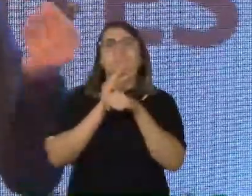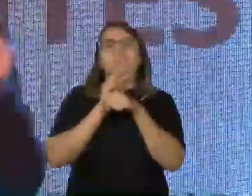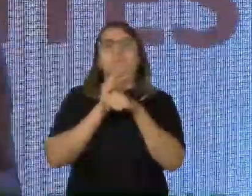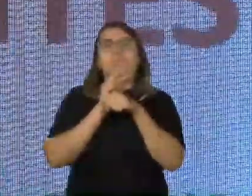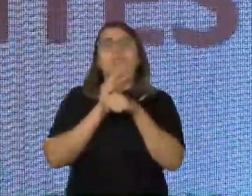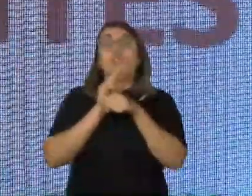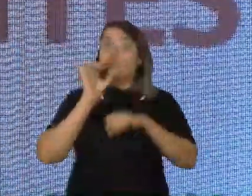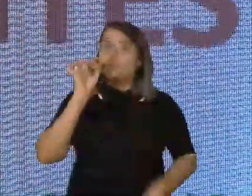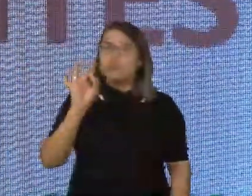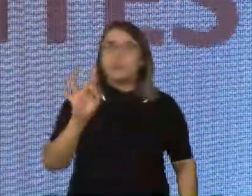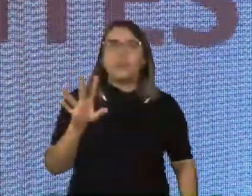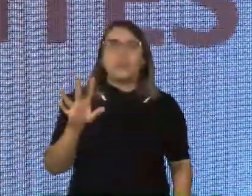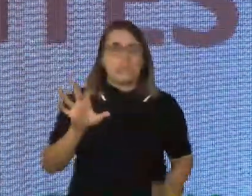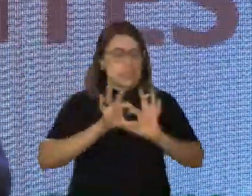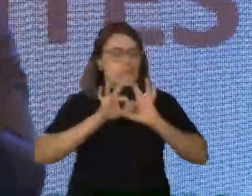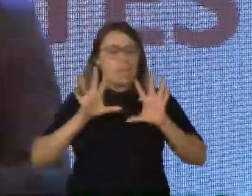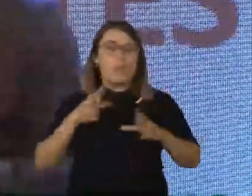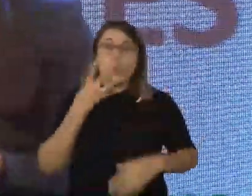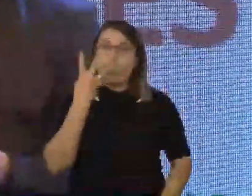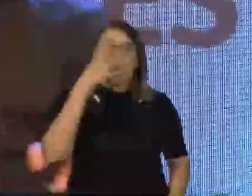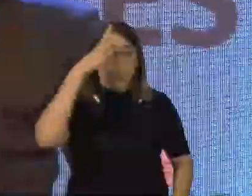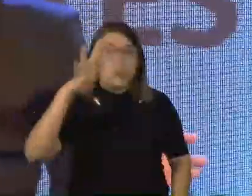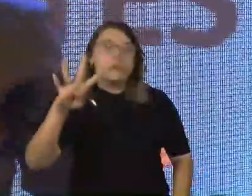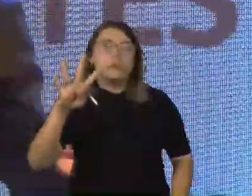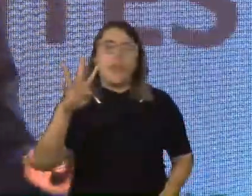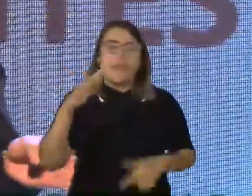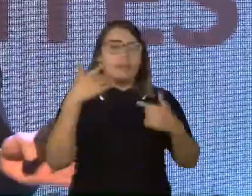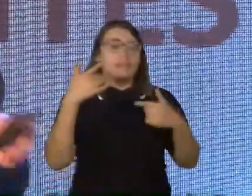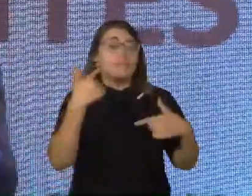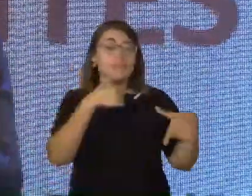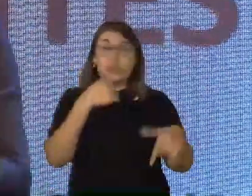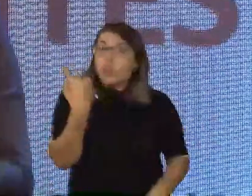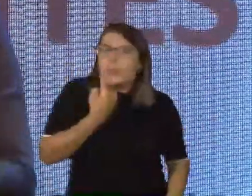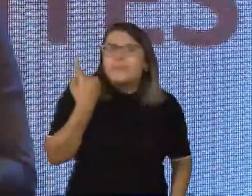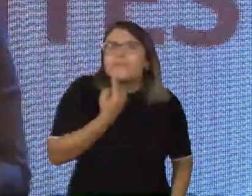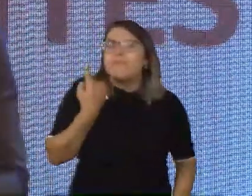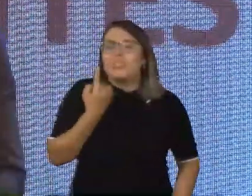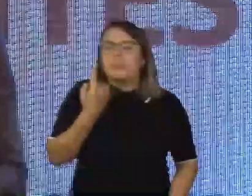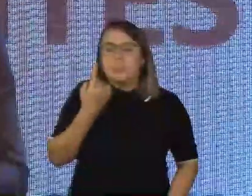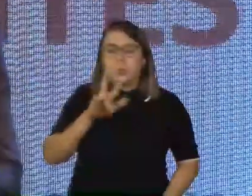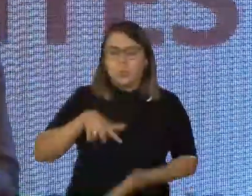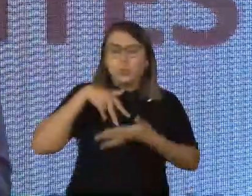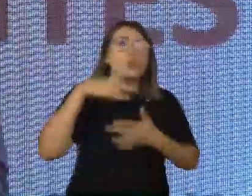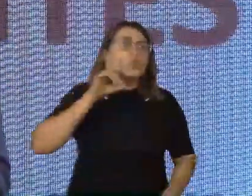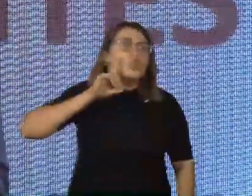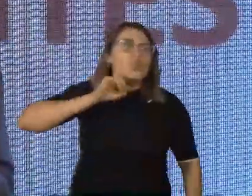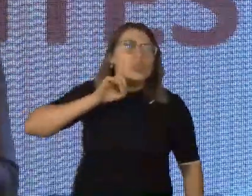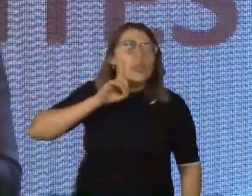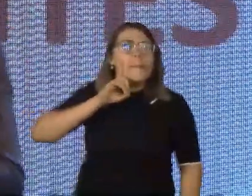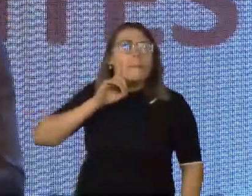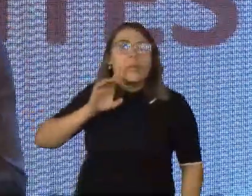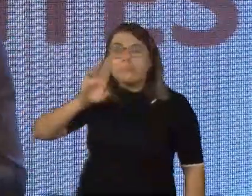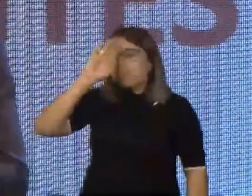aprendendo a ter autonomia. São 4 dias se virando sozinho, desenvolvendo atitudes do dia a dia, mas principalmente